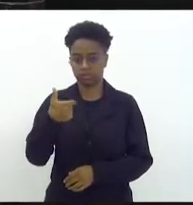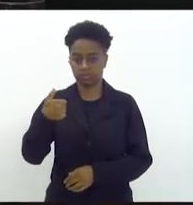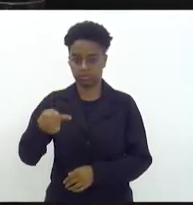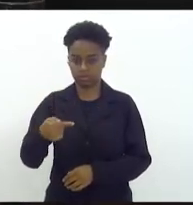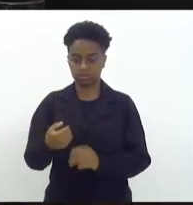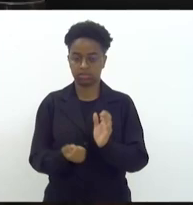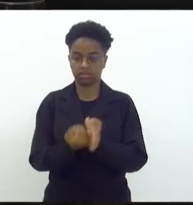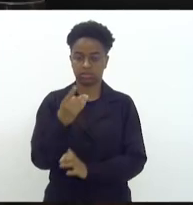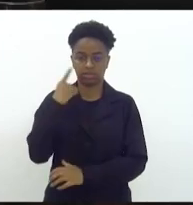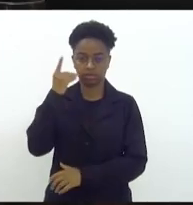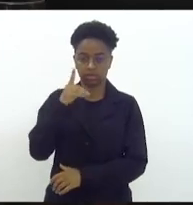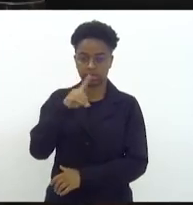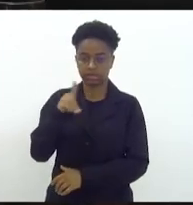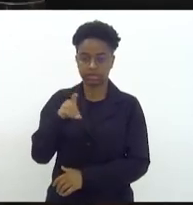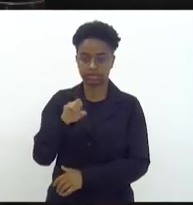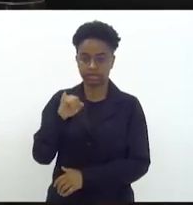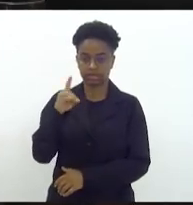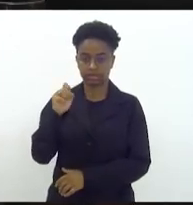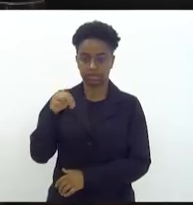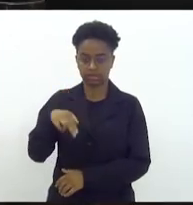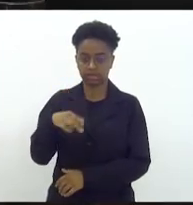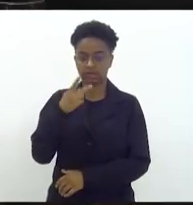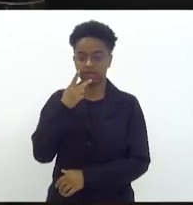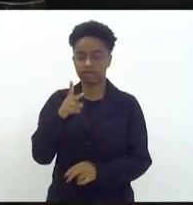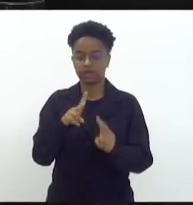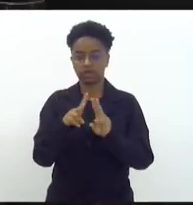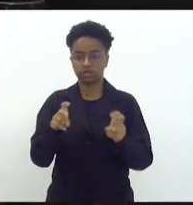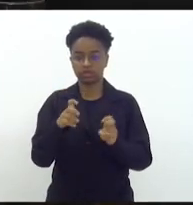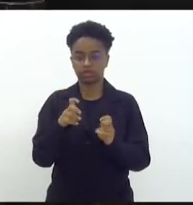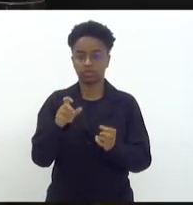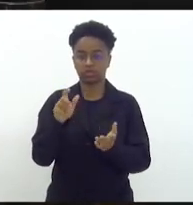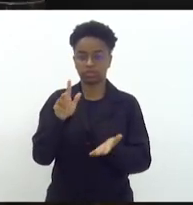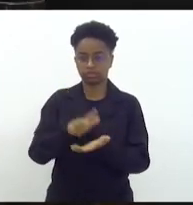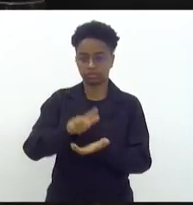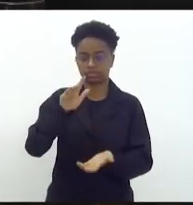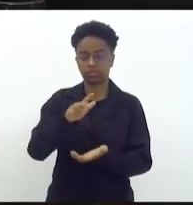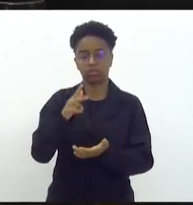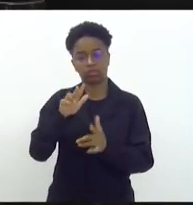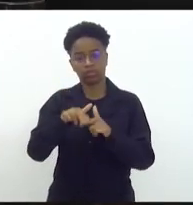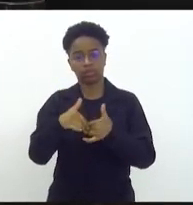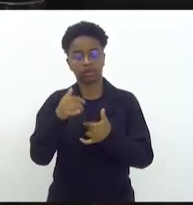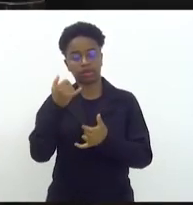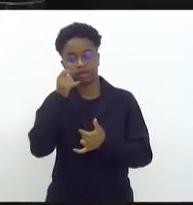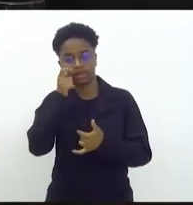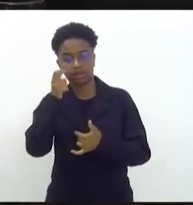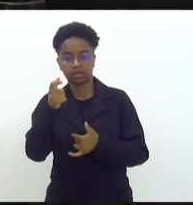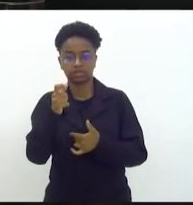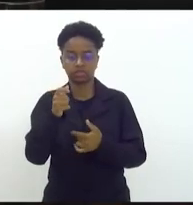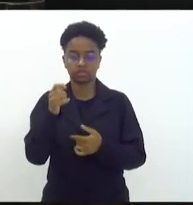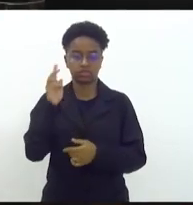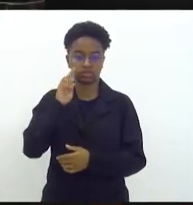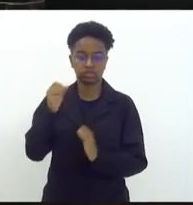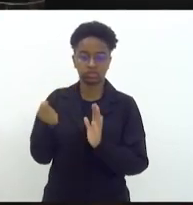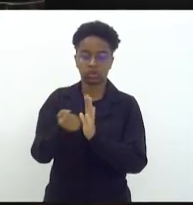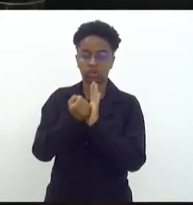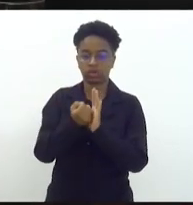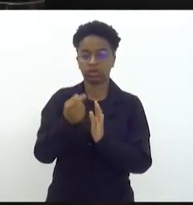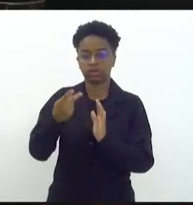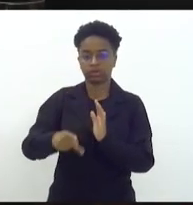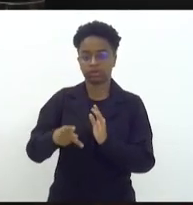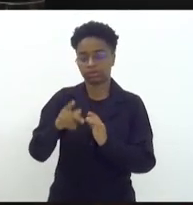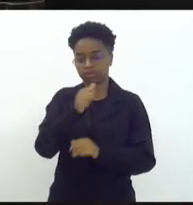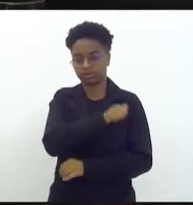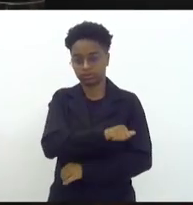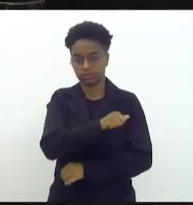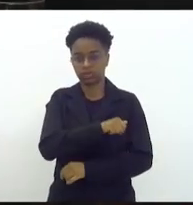de autoria da deputada Zaidan, que dispõe sobre o tombamento, por interesse histórico e cultural do estado do Rio de Janeiro, o quilombo das fazendas